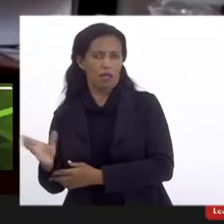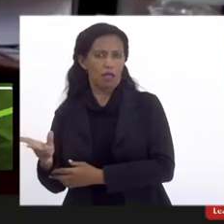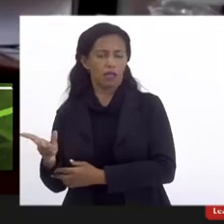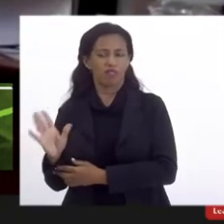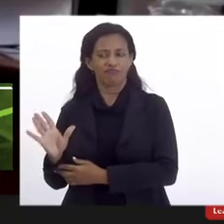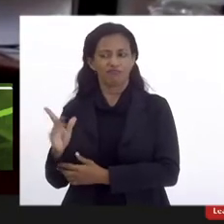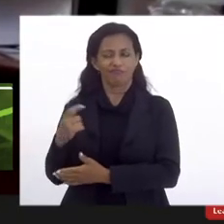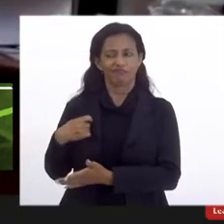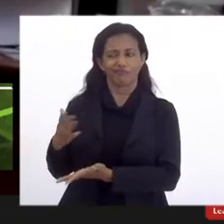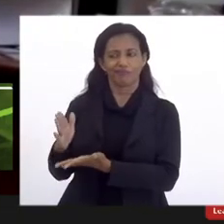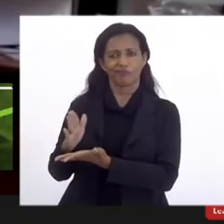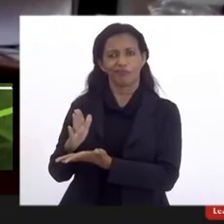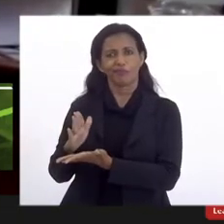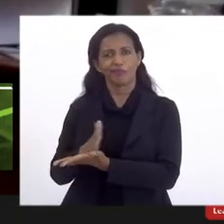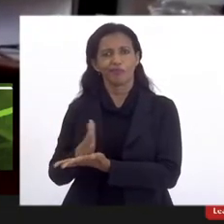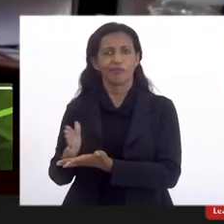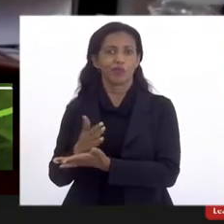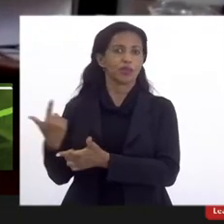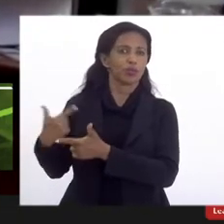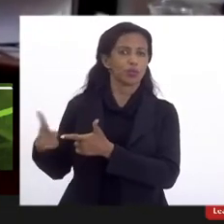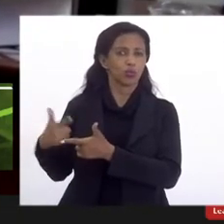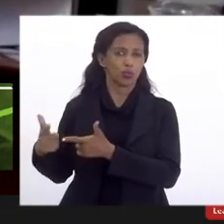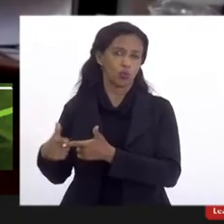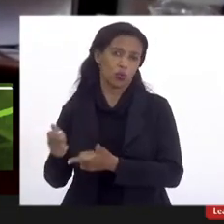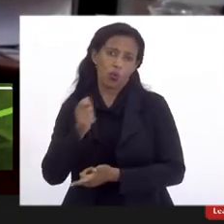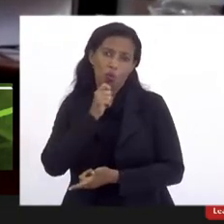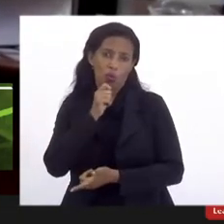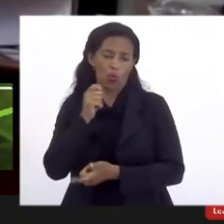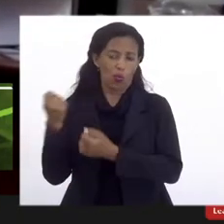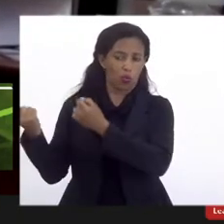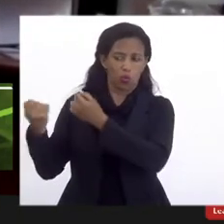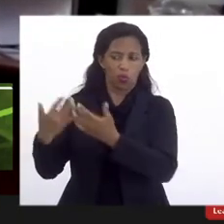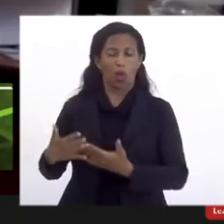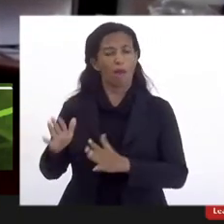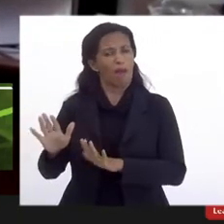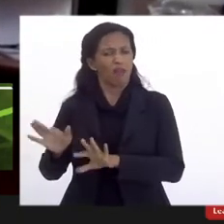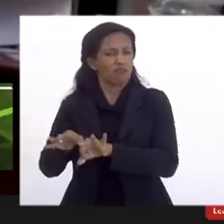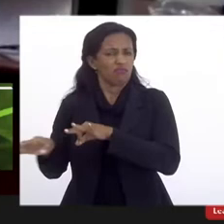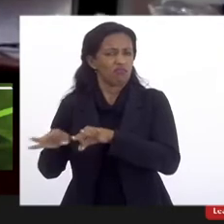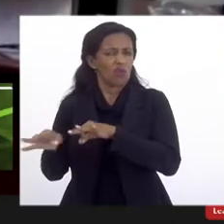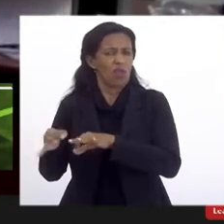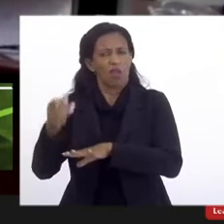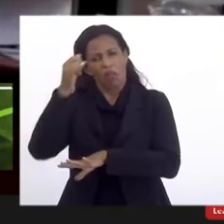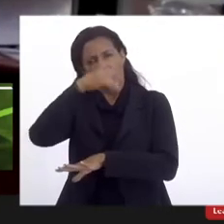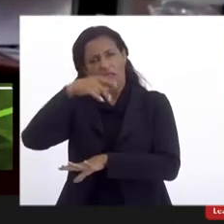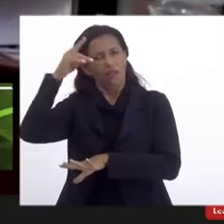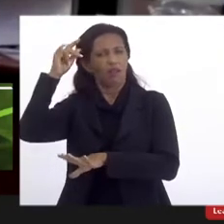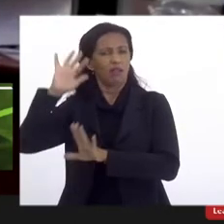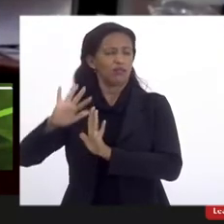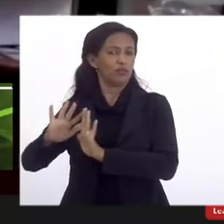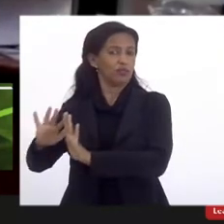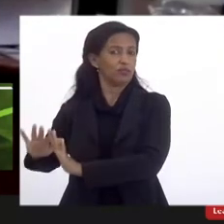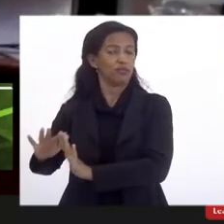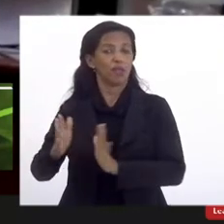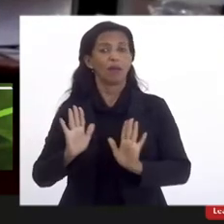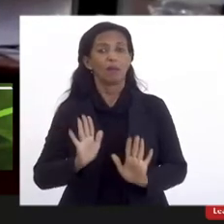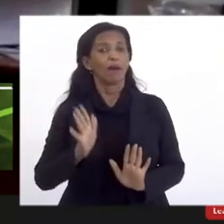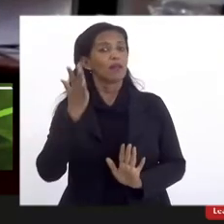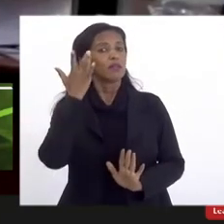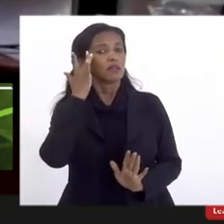criava determinados problemas, na época, me explicaram, mas, de qualquer forma, esse projeto é antigo. E eu acho que